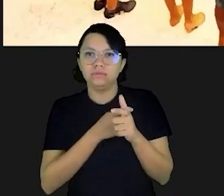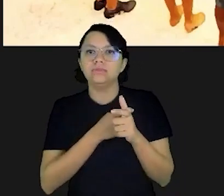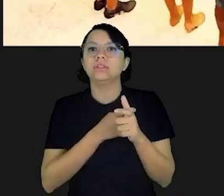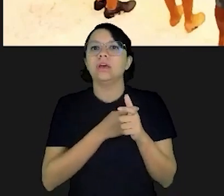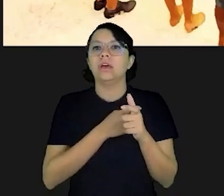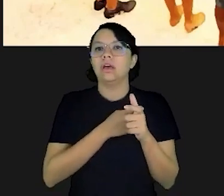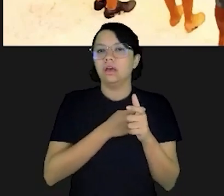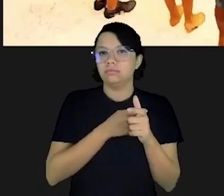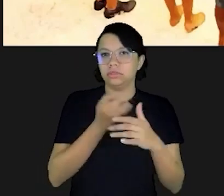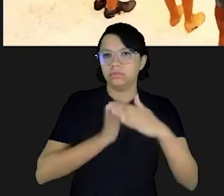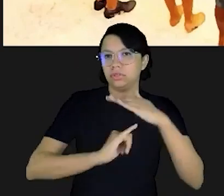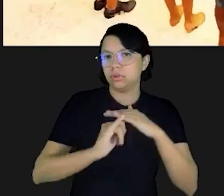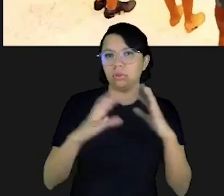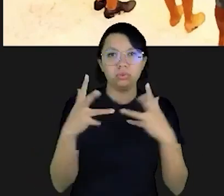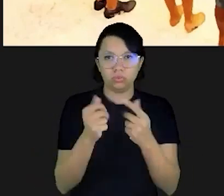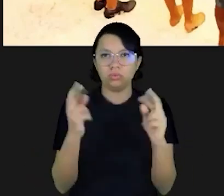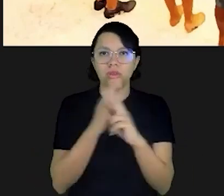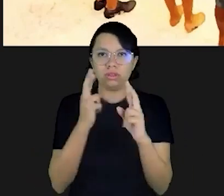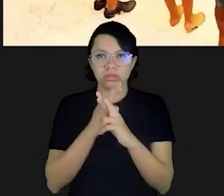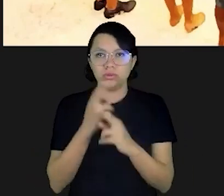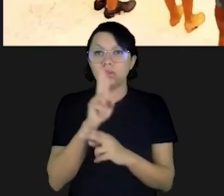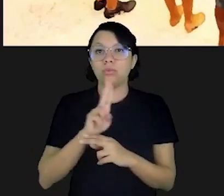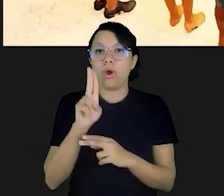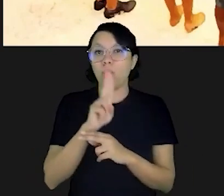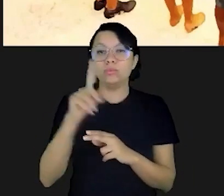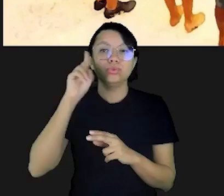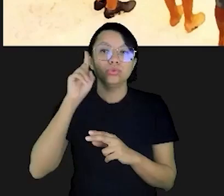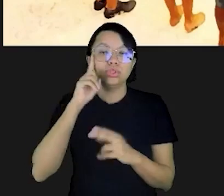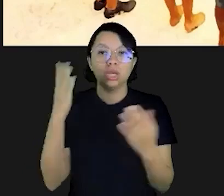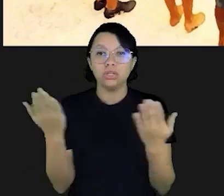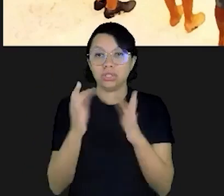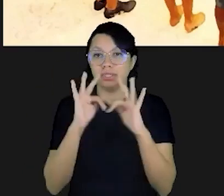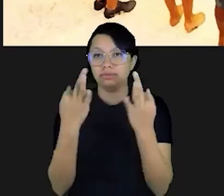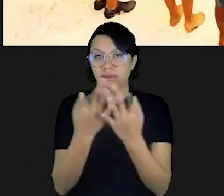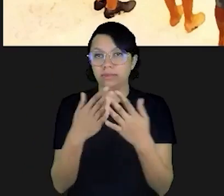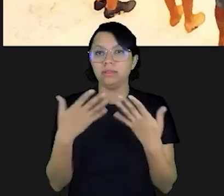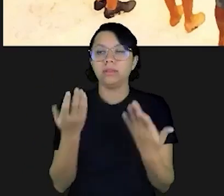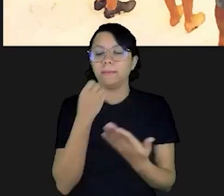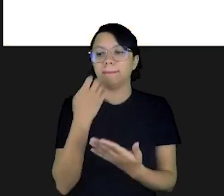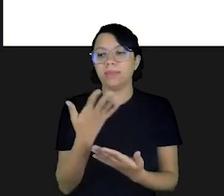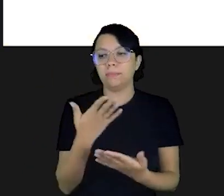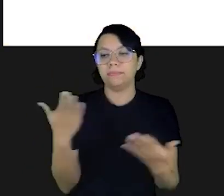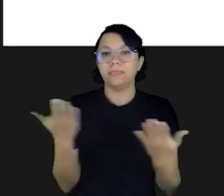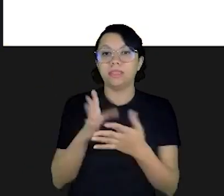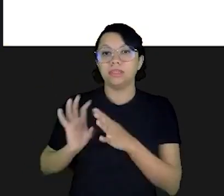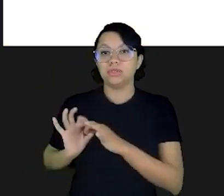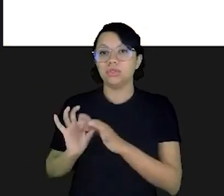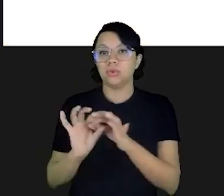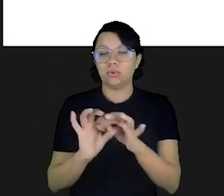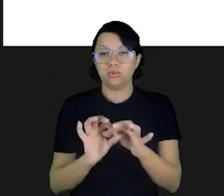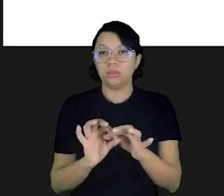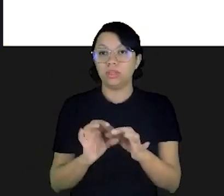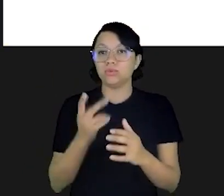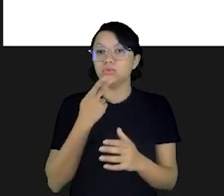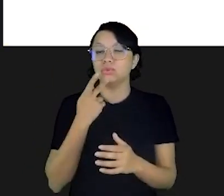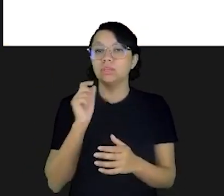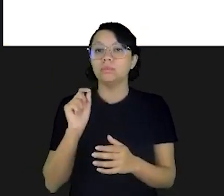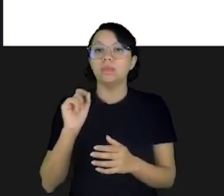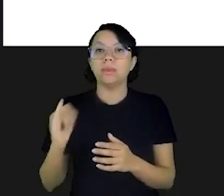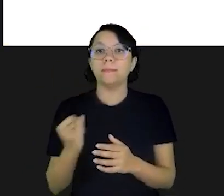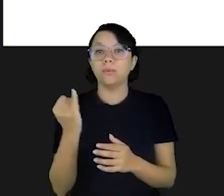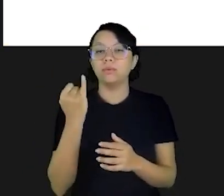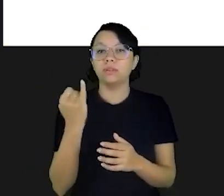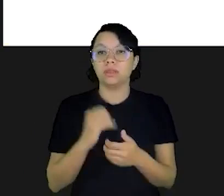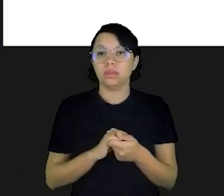relacionadas ao consumo do dia a dia daquela família. Bem, nesse contexto, nós dizemos que é